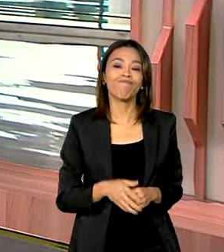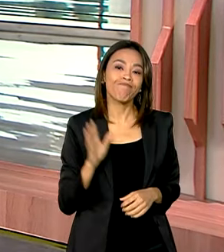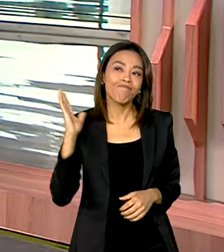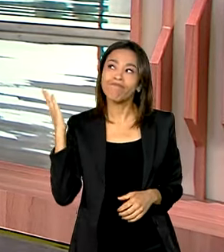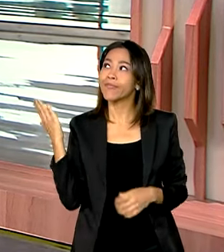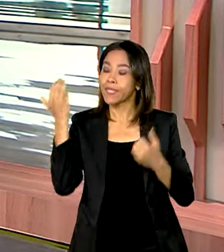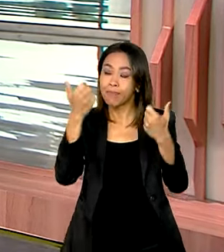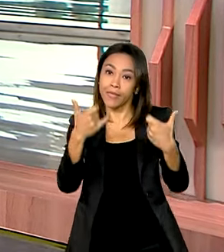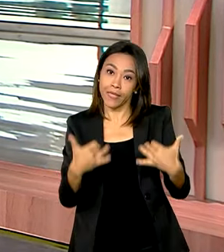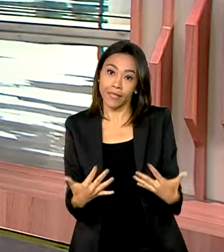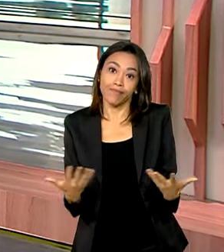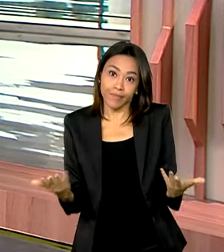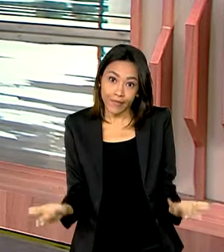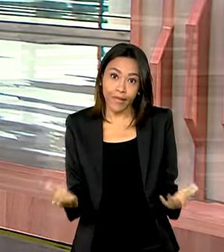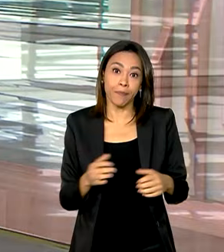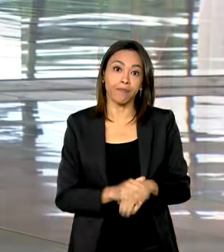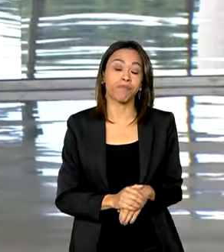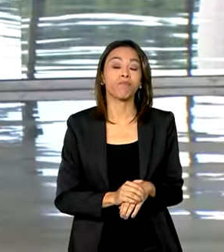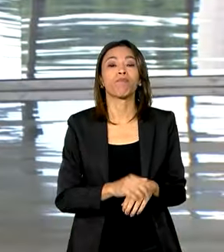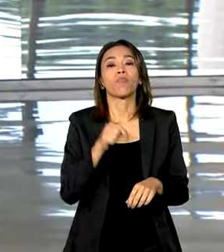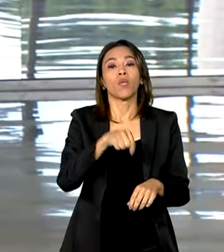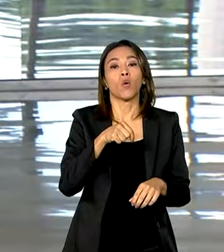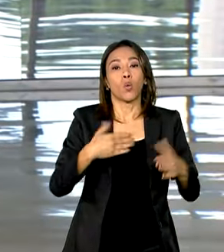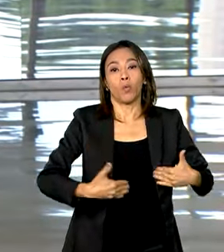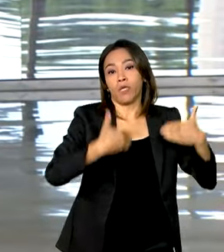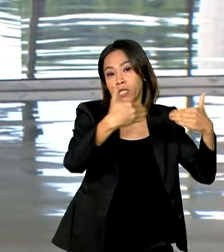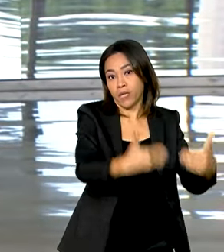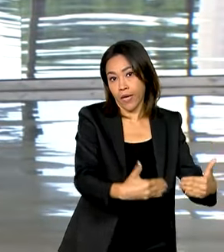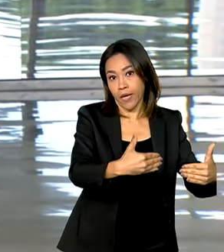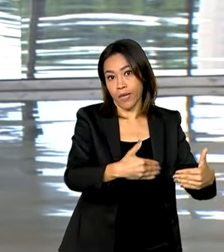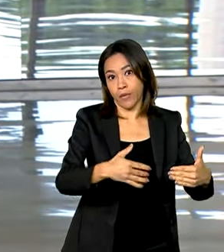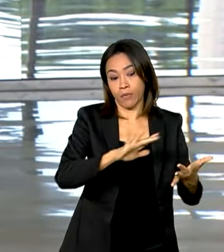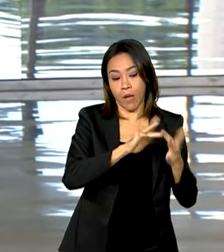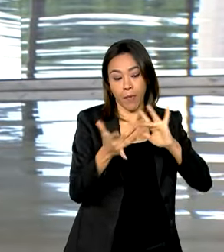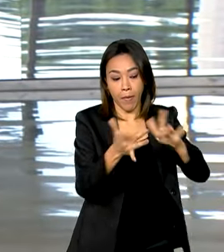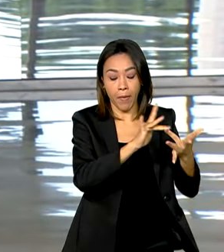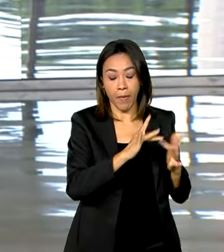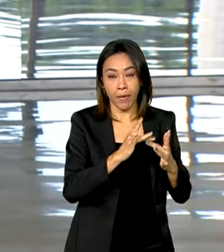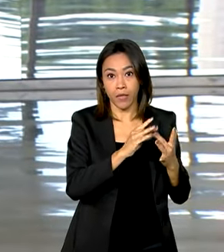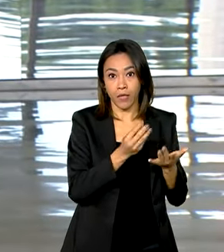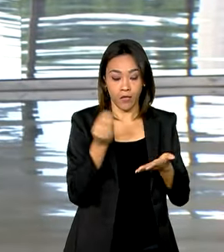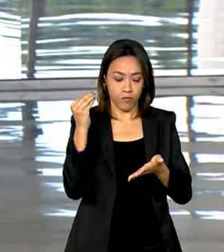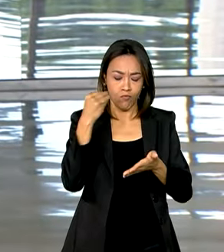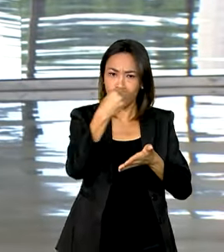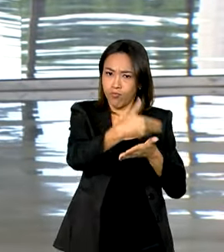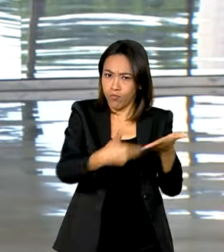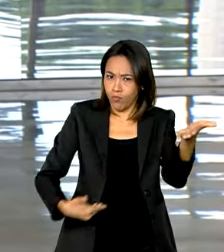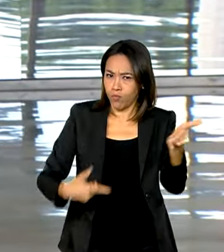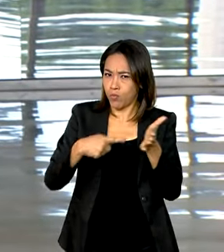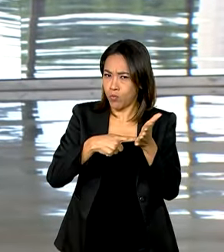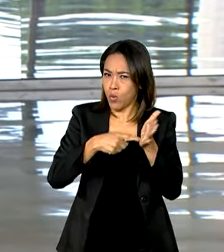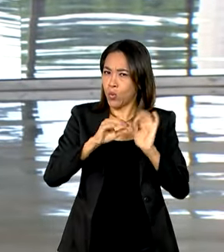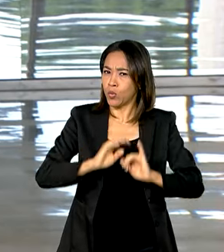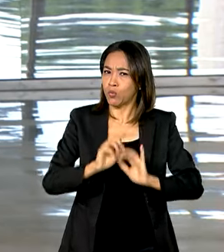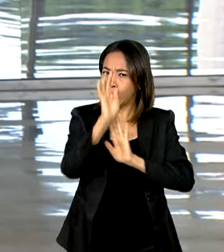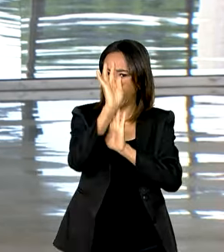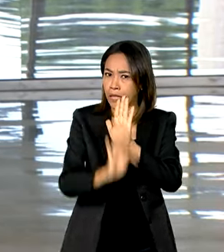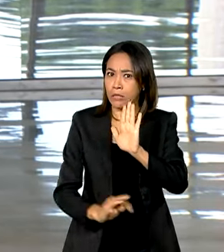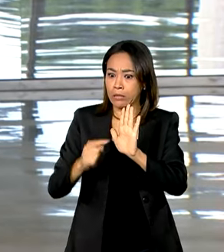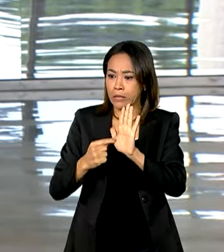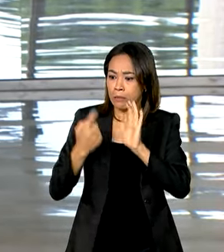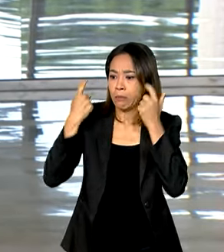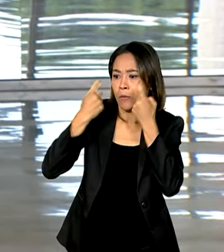brasileiro, o Ministério das Relações Exteriores, publicou uma nota demonstrando a preocupação do governo em relação ao envio de drones